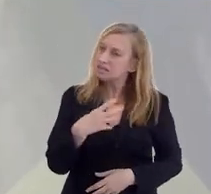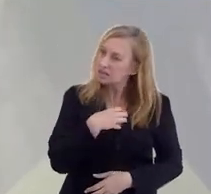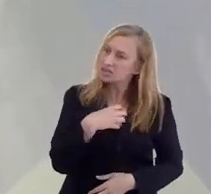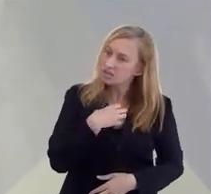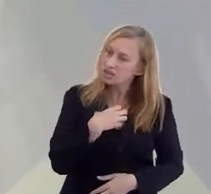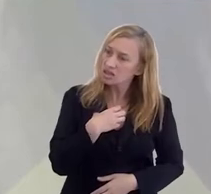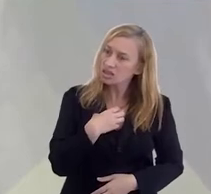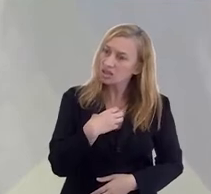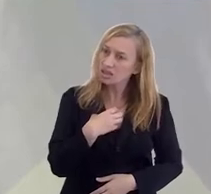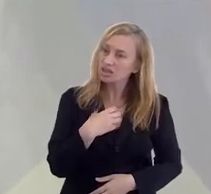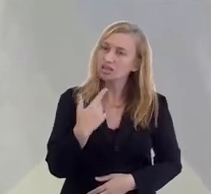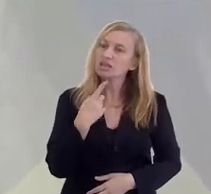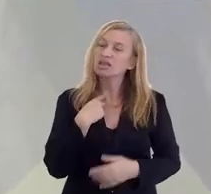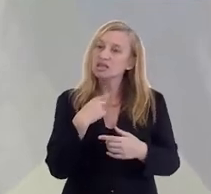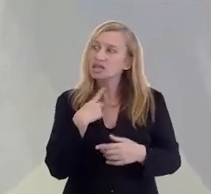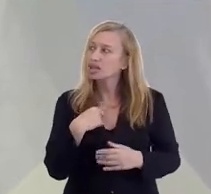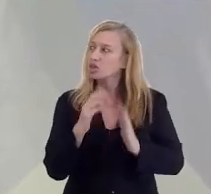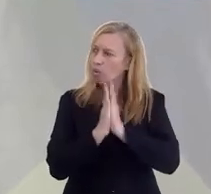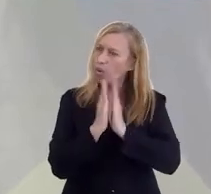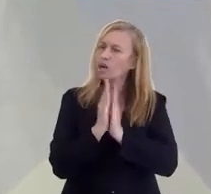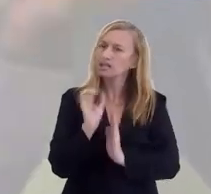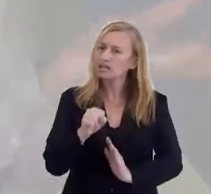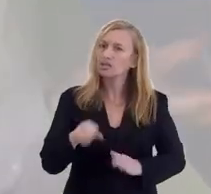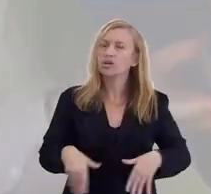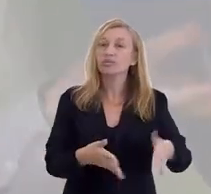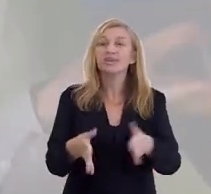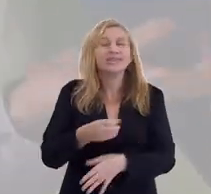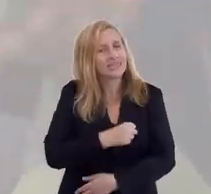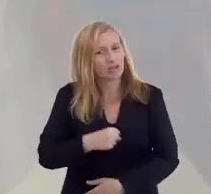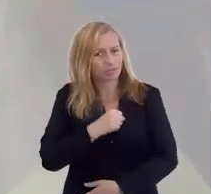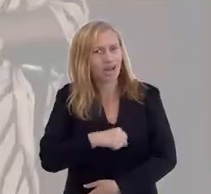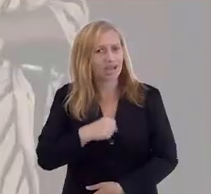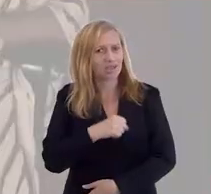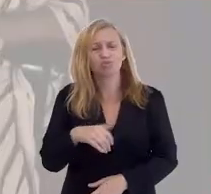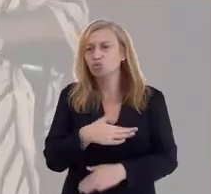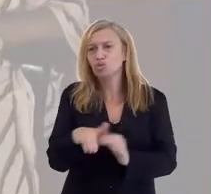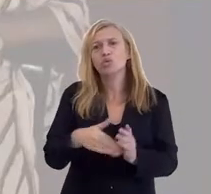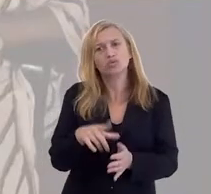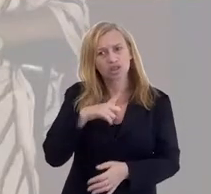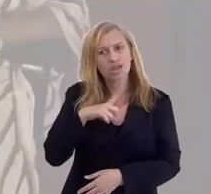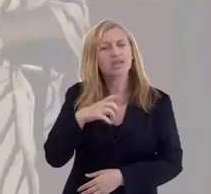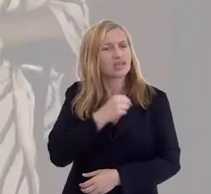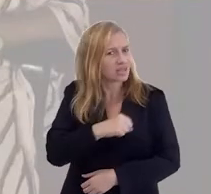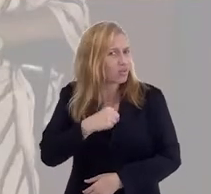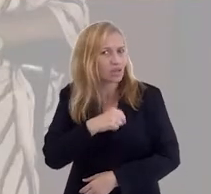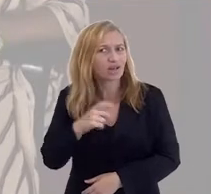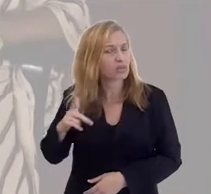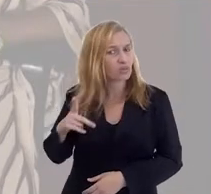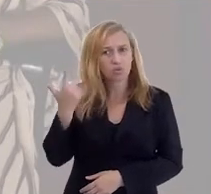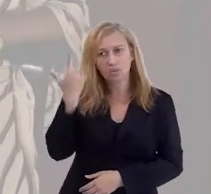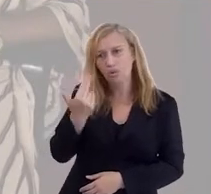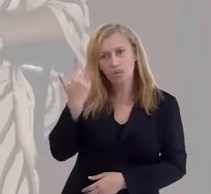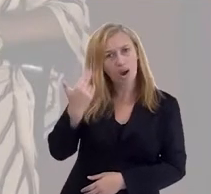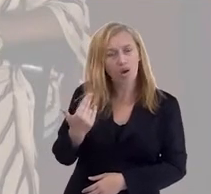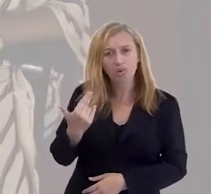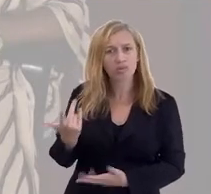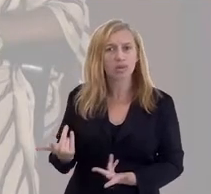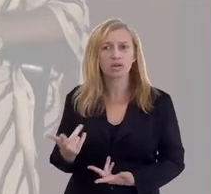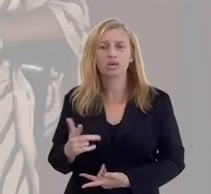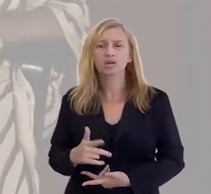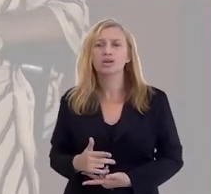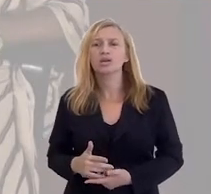Então, esse é o caminho. E saudade, todo mundo tem saudade, então a saudade fica, você tem que exercer o seu luto, fazer a